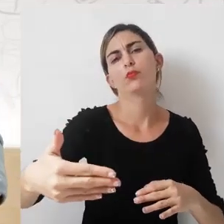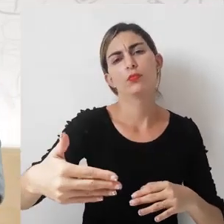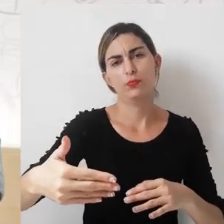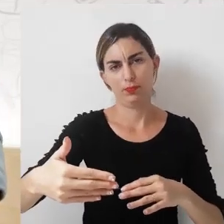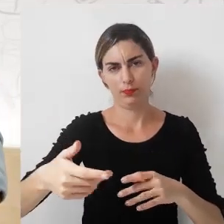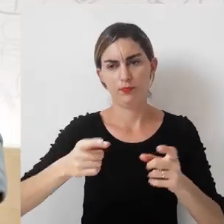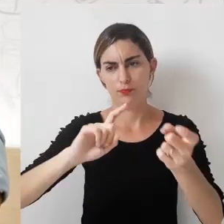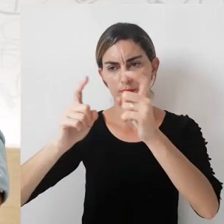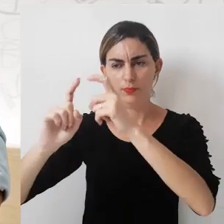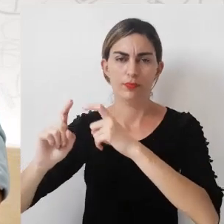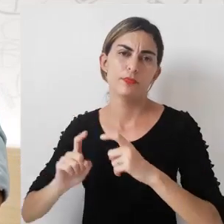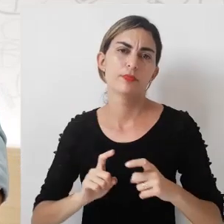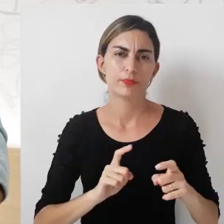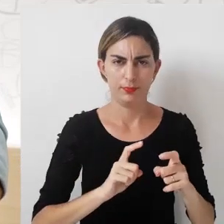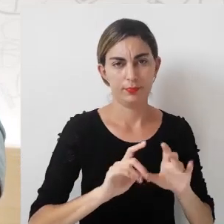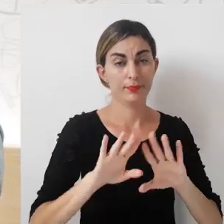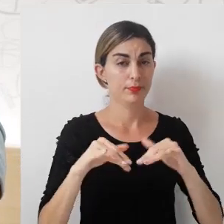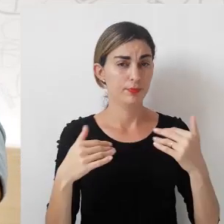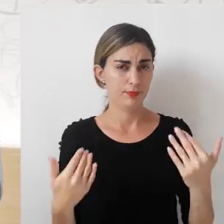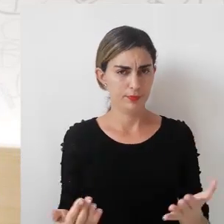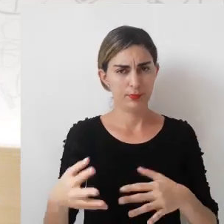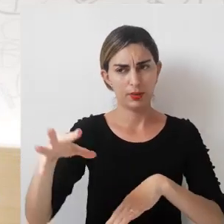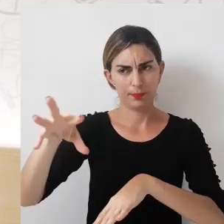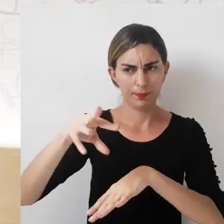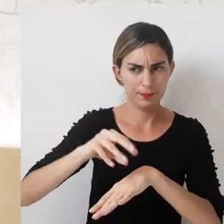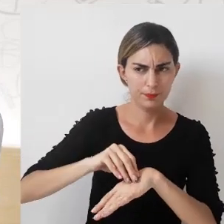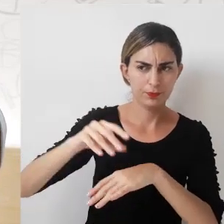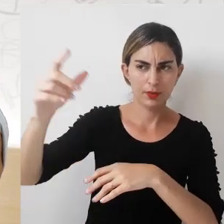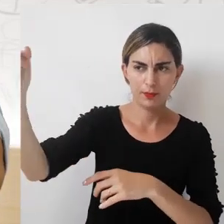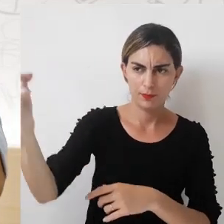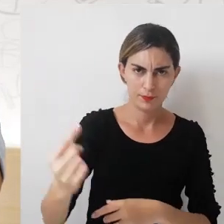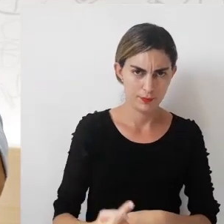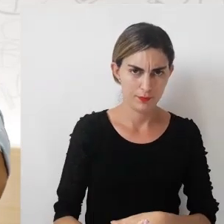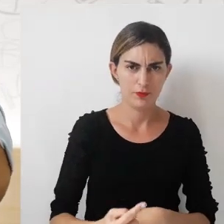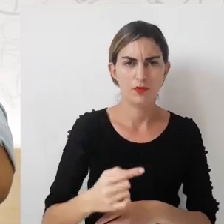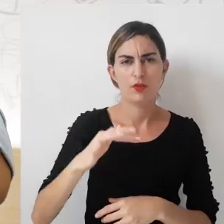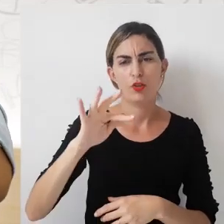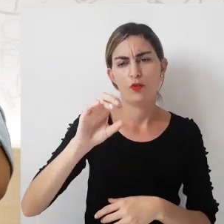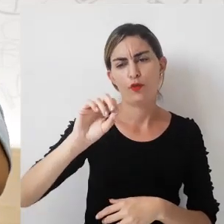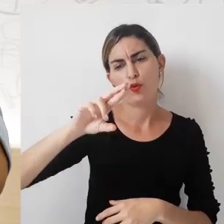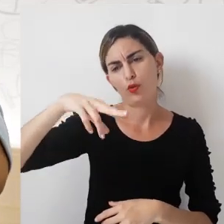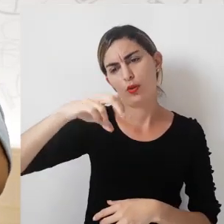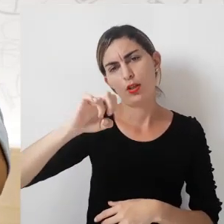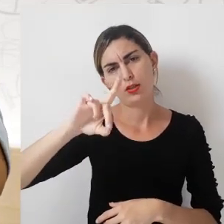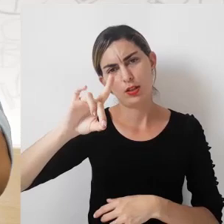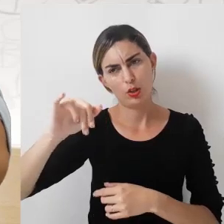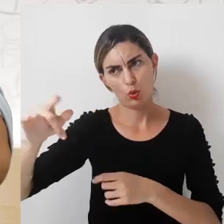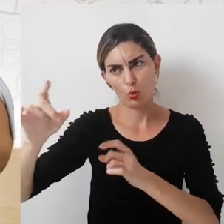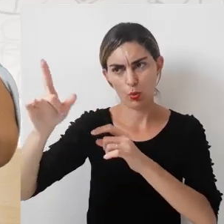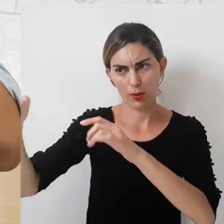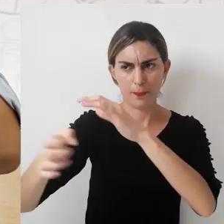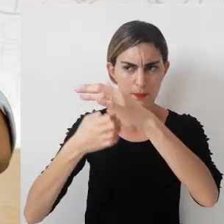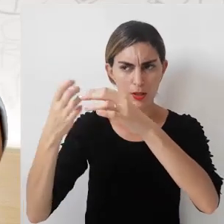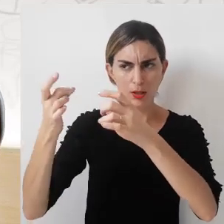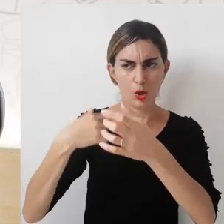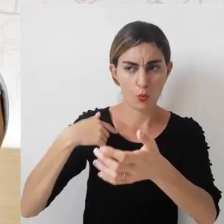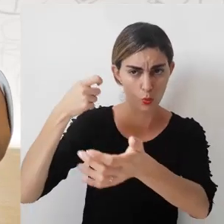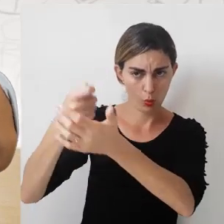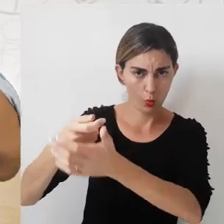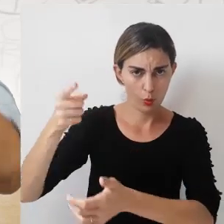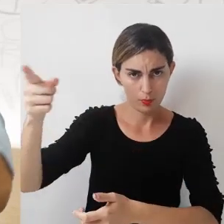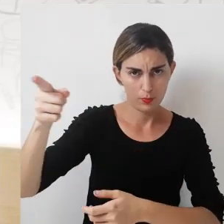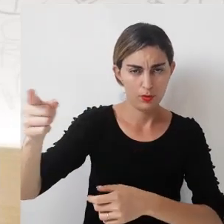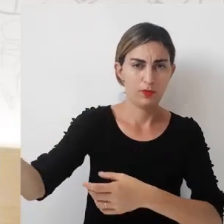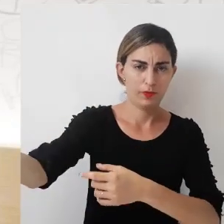processo de negociação. Então, receber o fornecedor é preciso, antes de mais nada, entender qual o